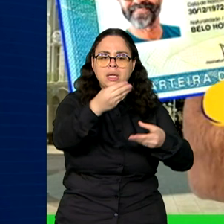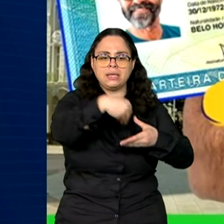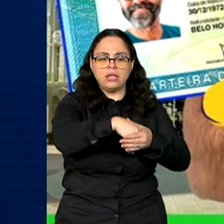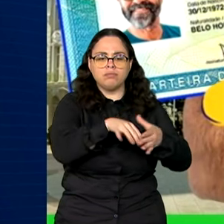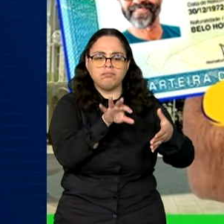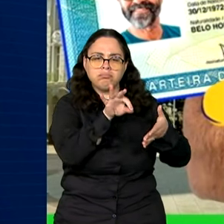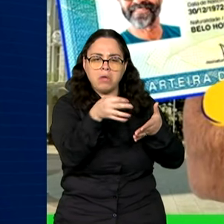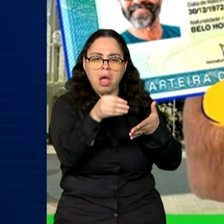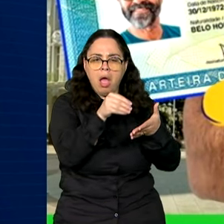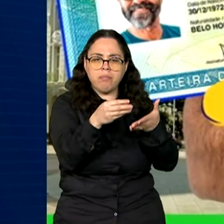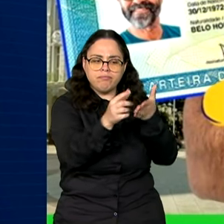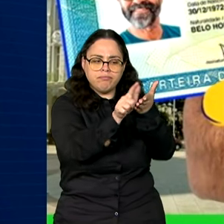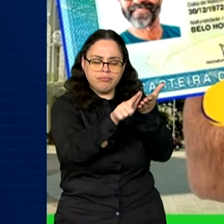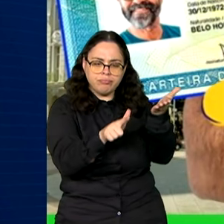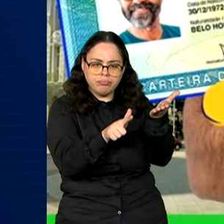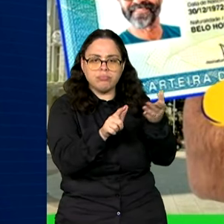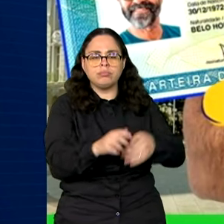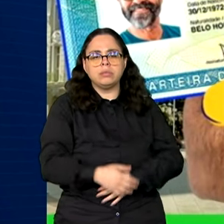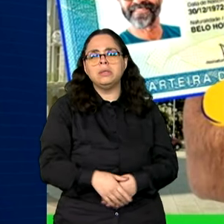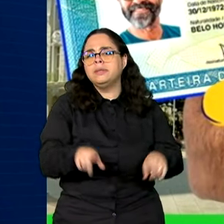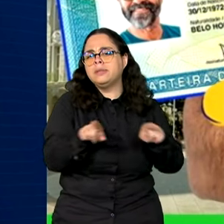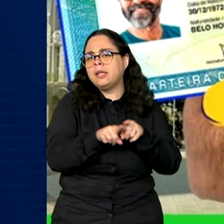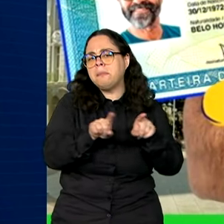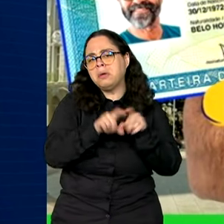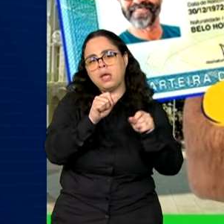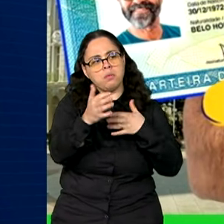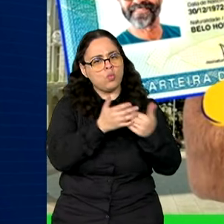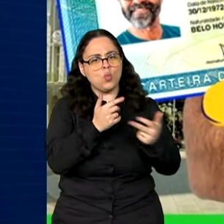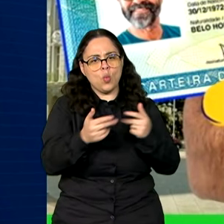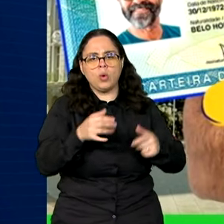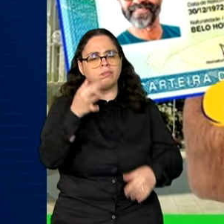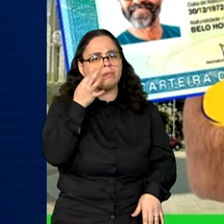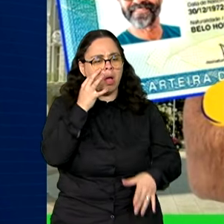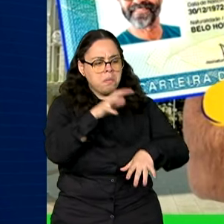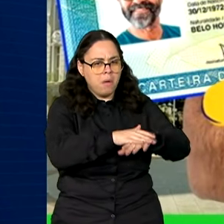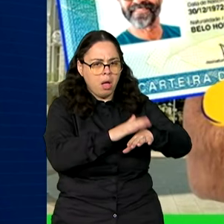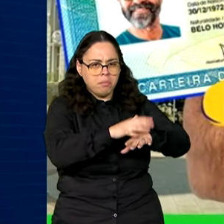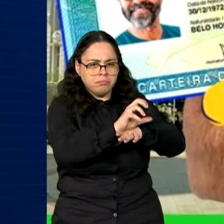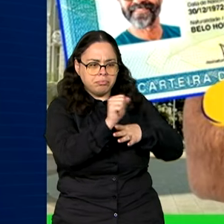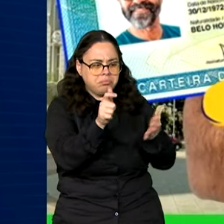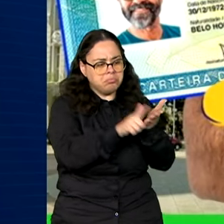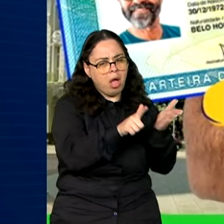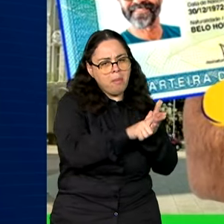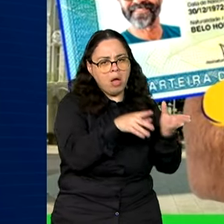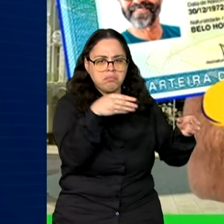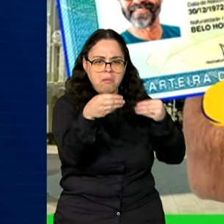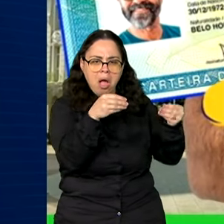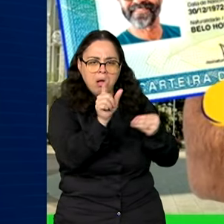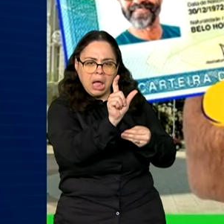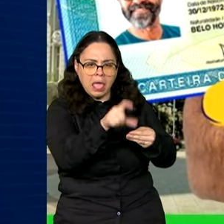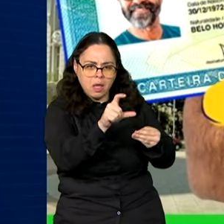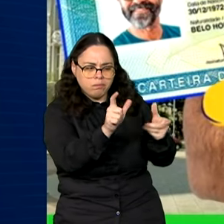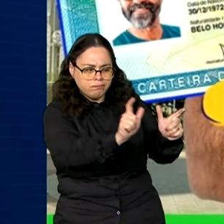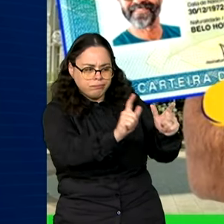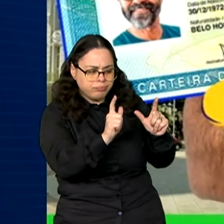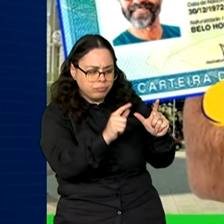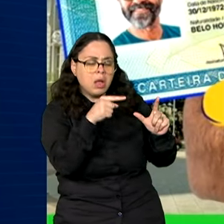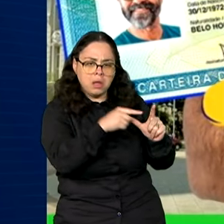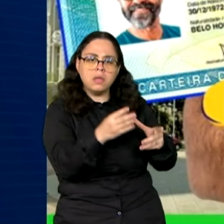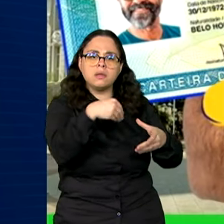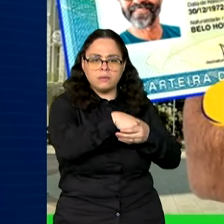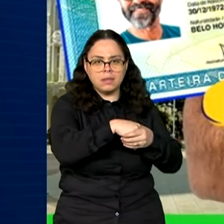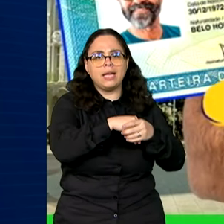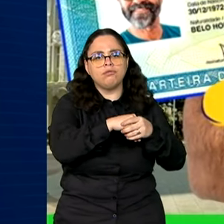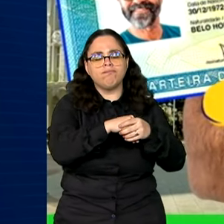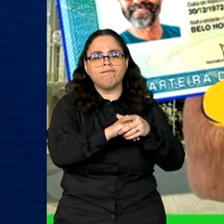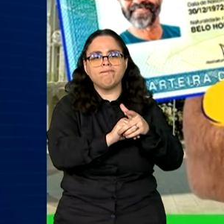policarbonato. Vale informar que qualquer um dos modelos físicos, seja em papel, seja em cartão, tem correspondentes em